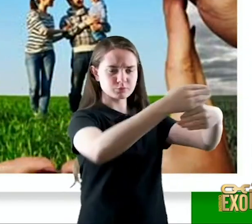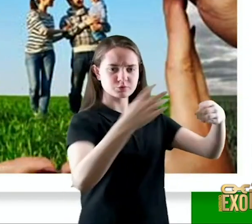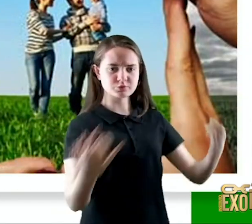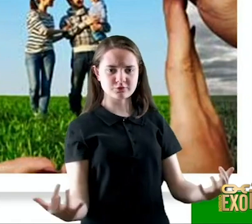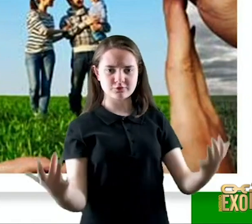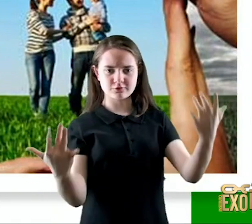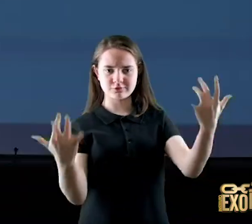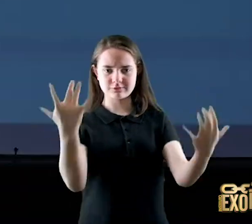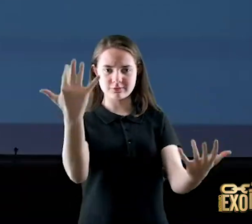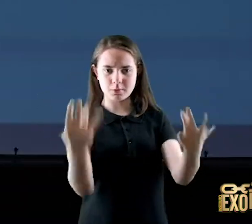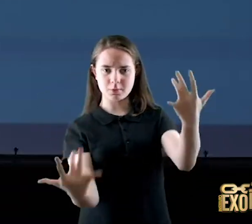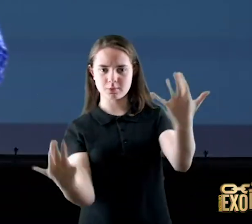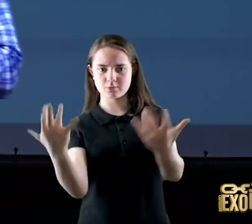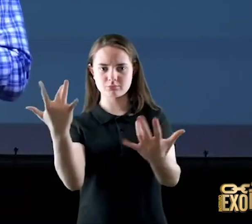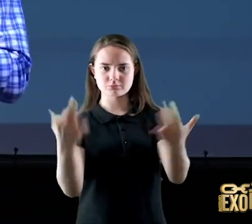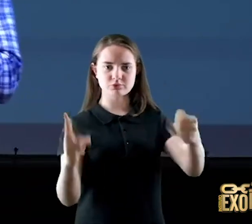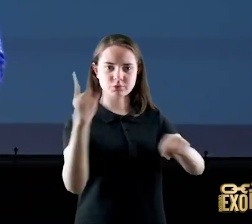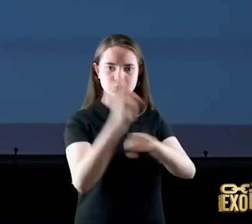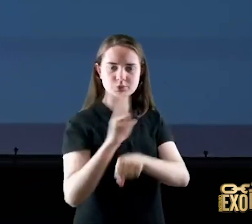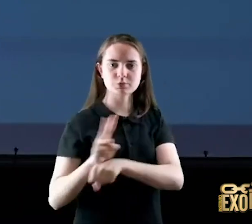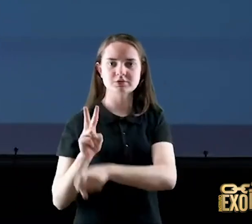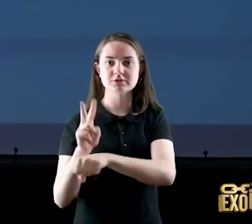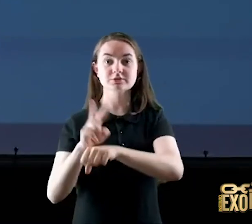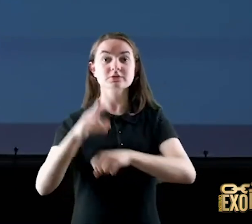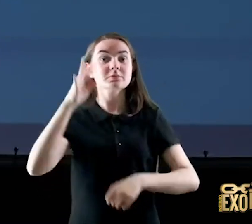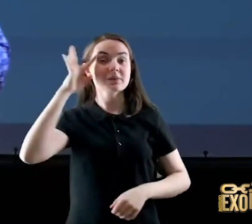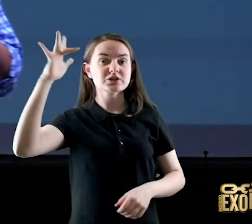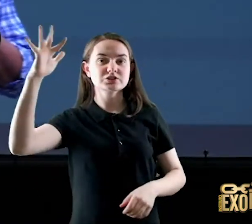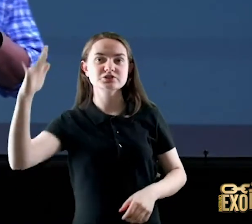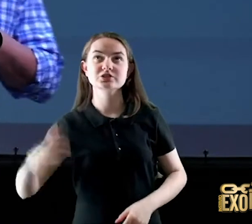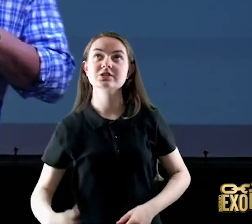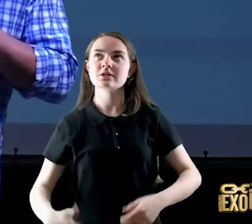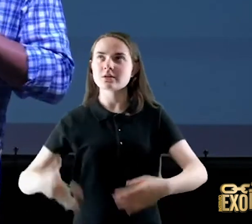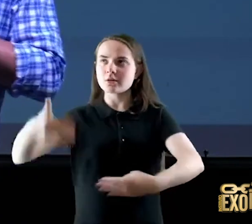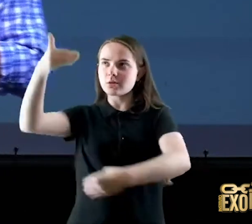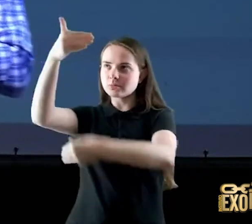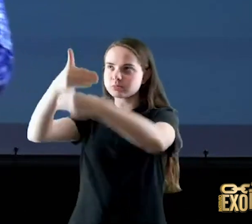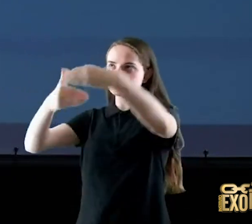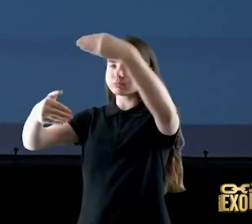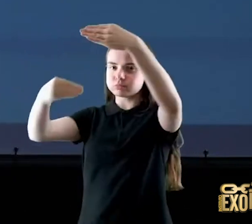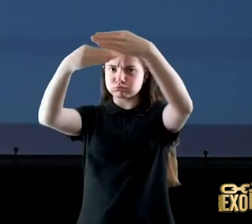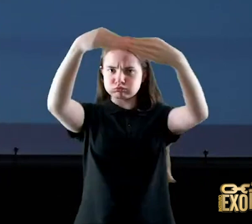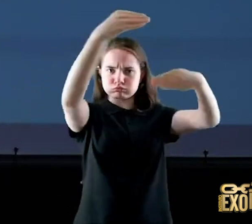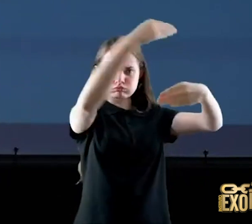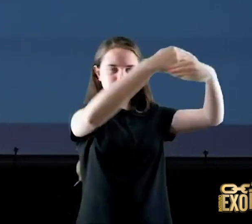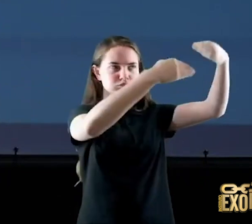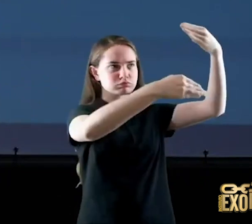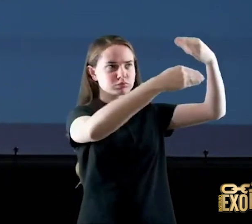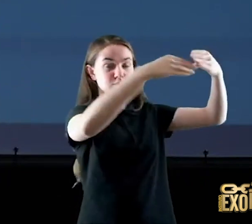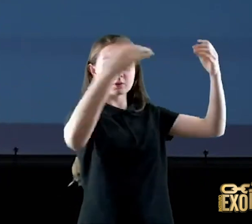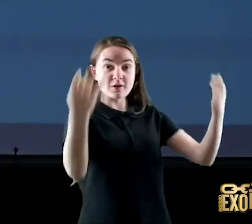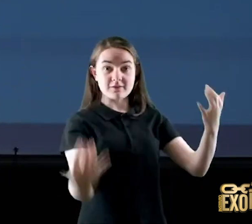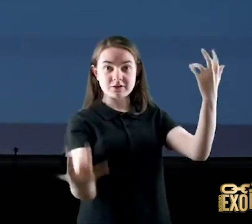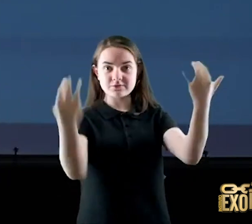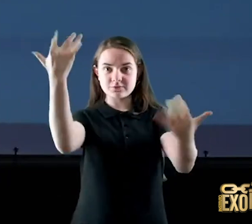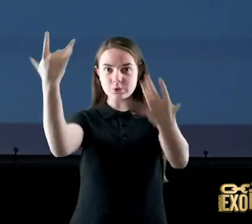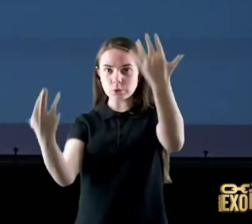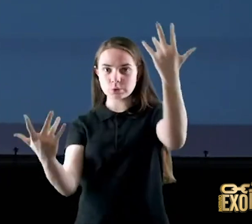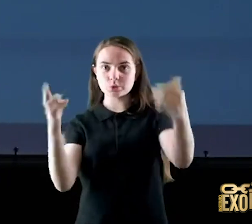você imagina aqui uma muralha uma cortina de fogo em volta de mim em volta de você